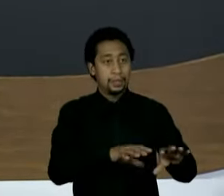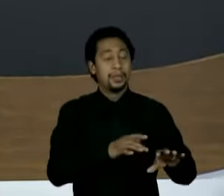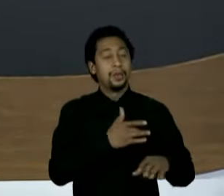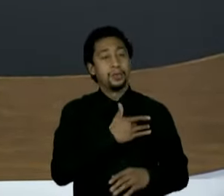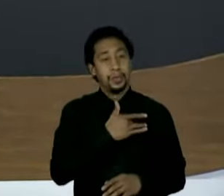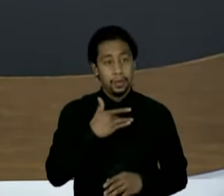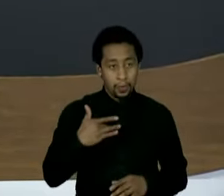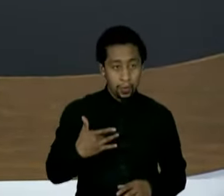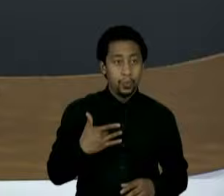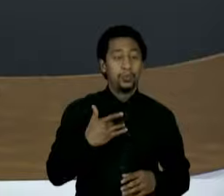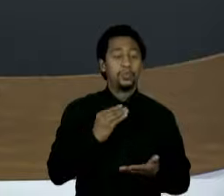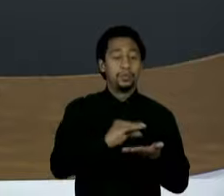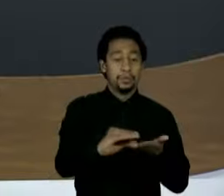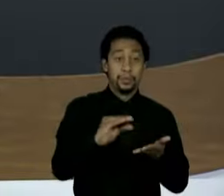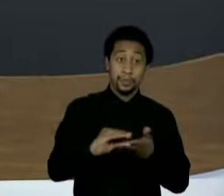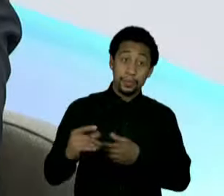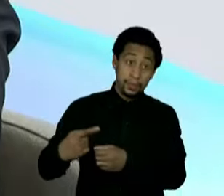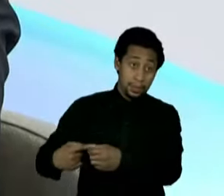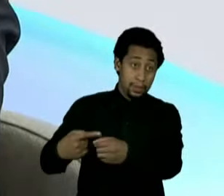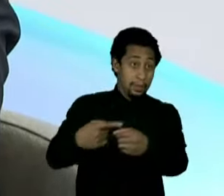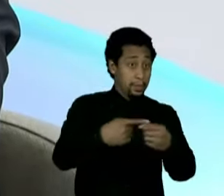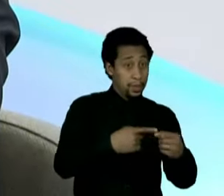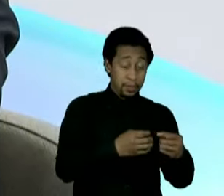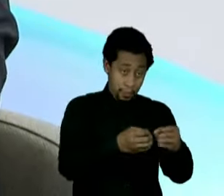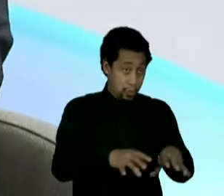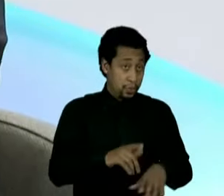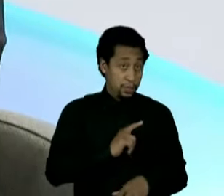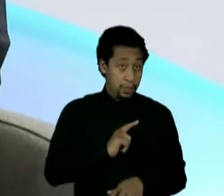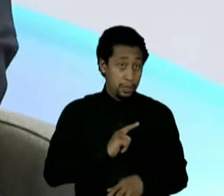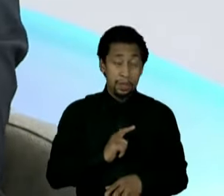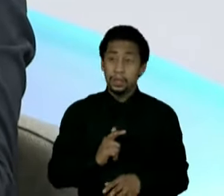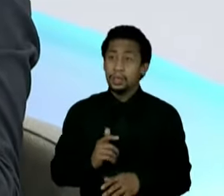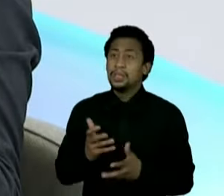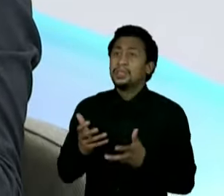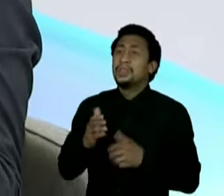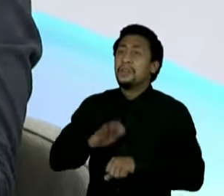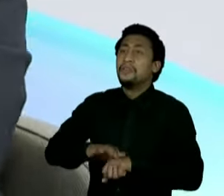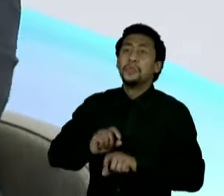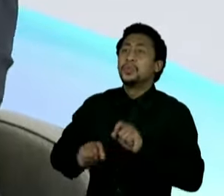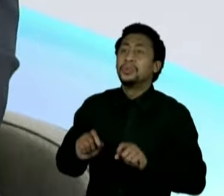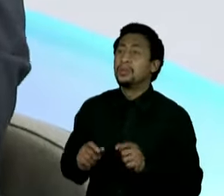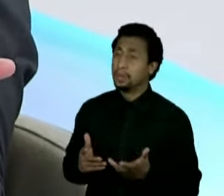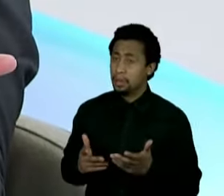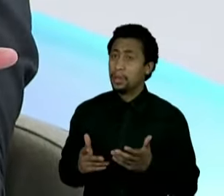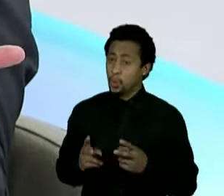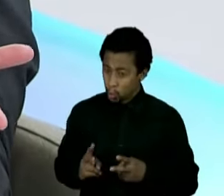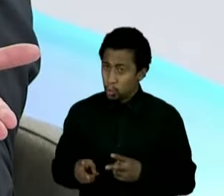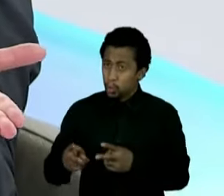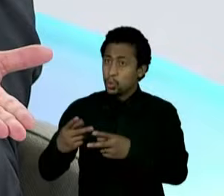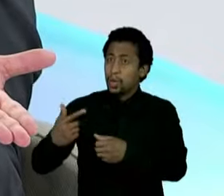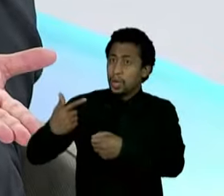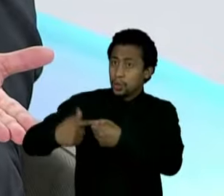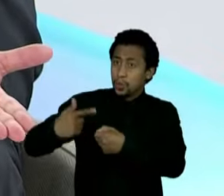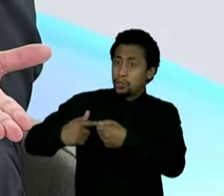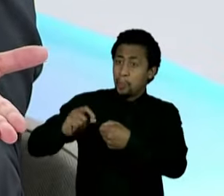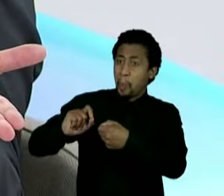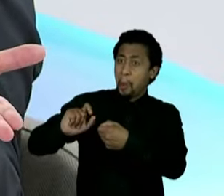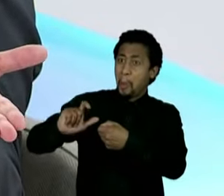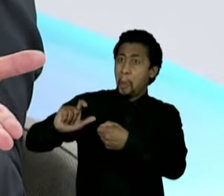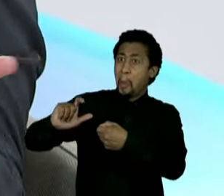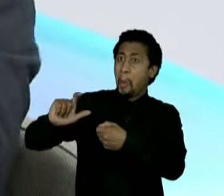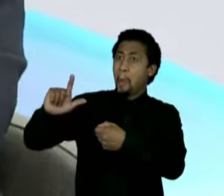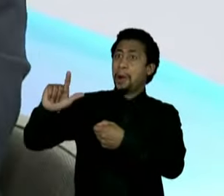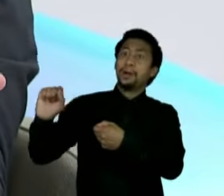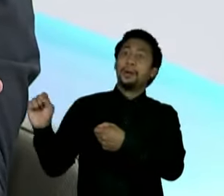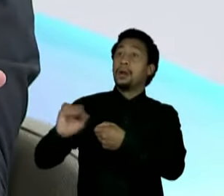para os municípios, atinge fortemente. o você gostaria que fizesse nesse momento? Nós vamos continuar aumentando o combustível sem limites? A